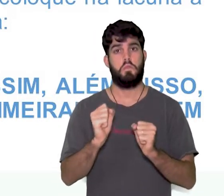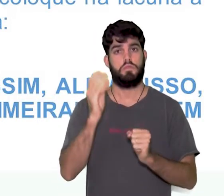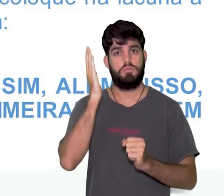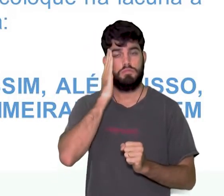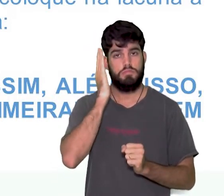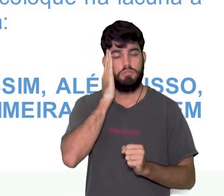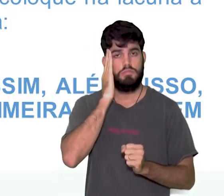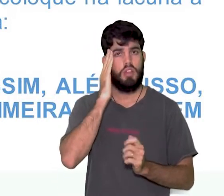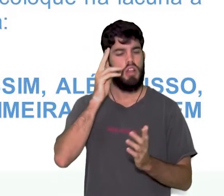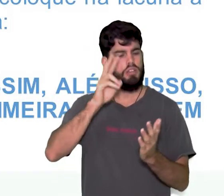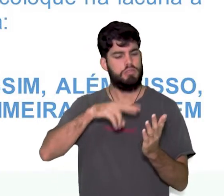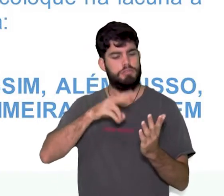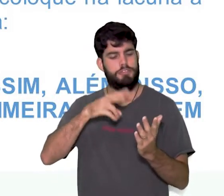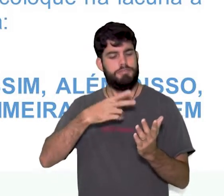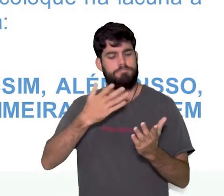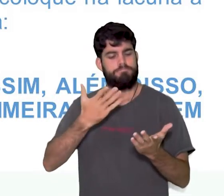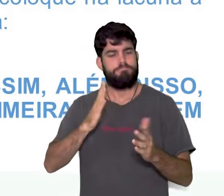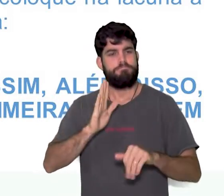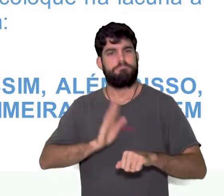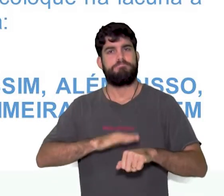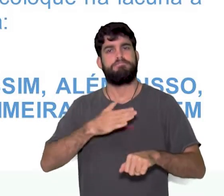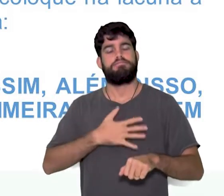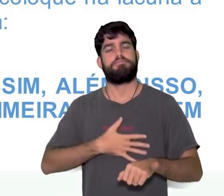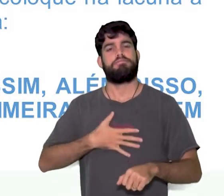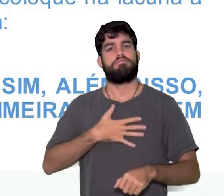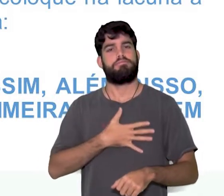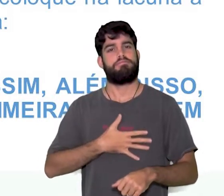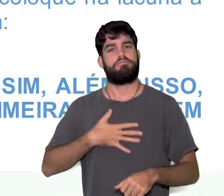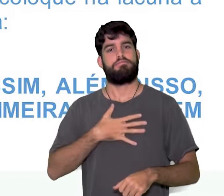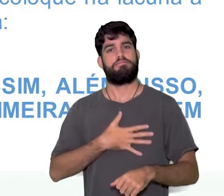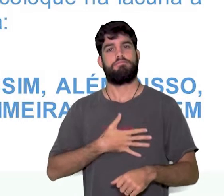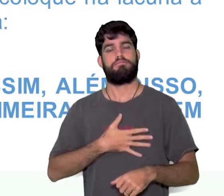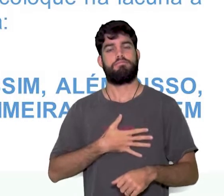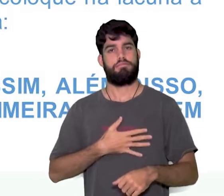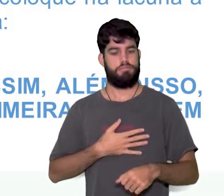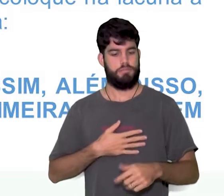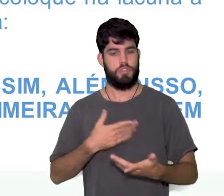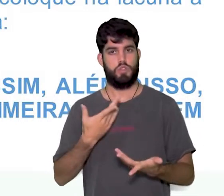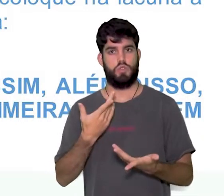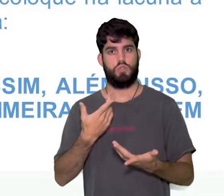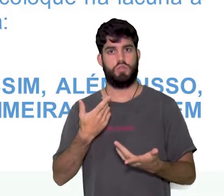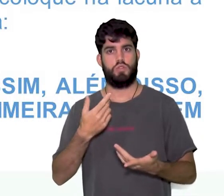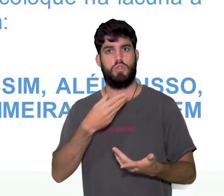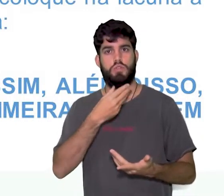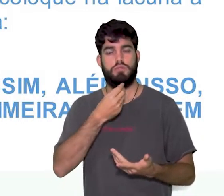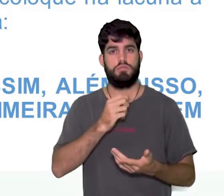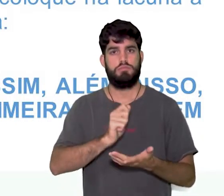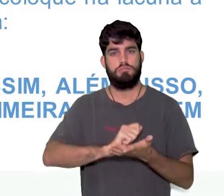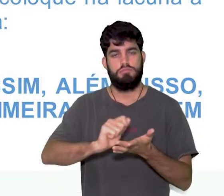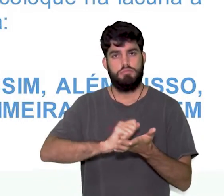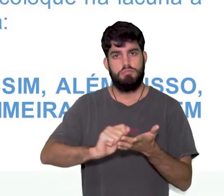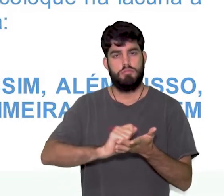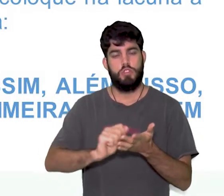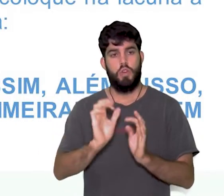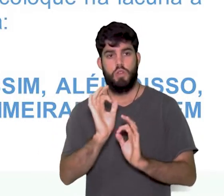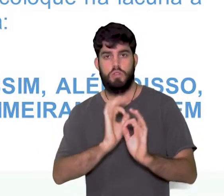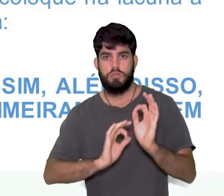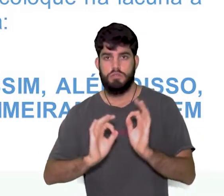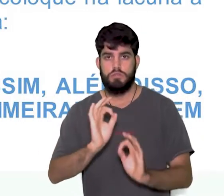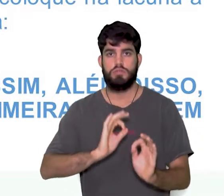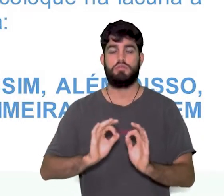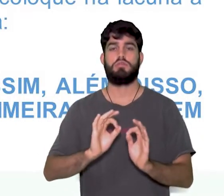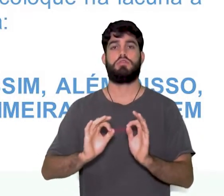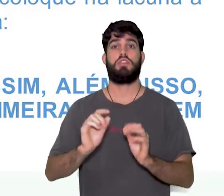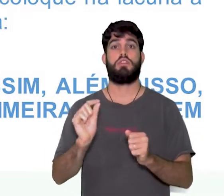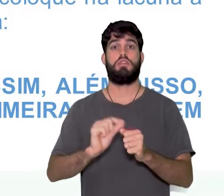prazerosa, os autores procuram articular seus textos de modo organizado e para isso